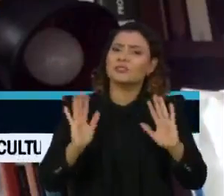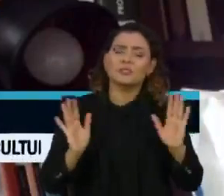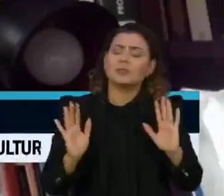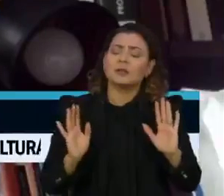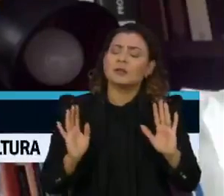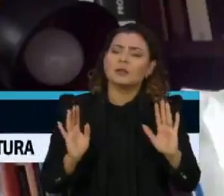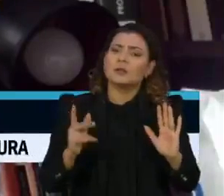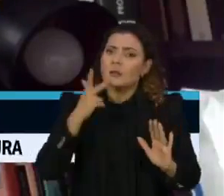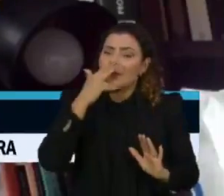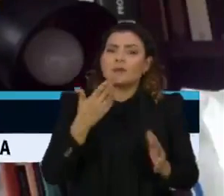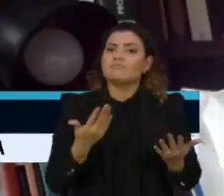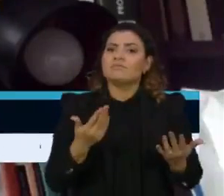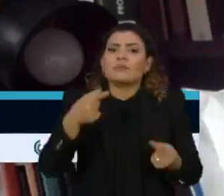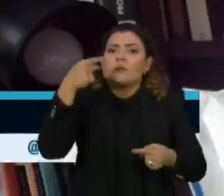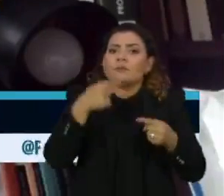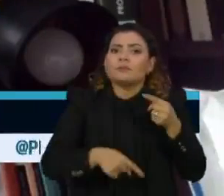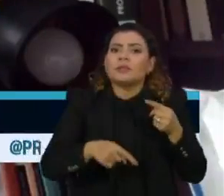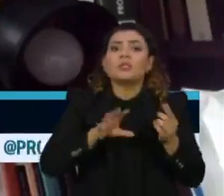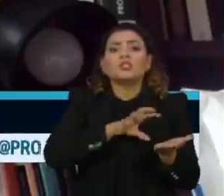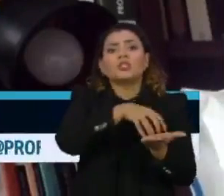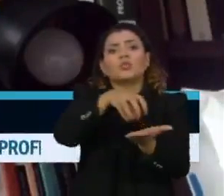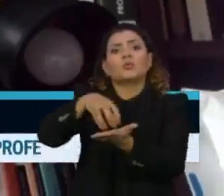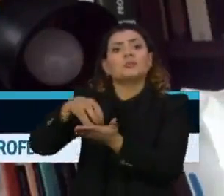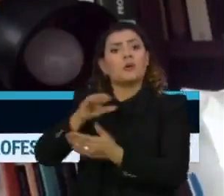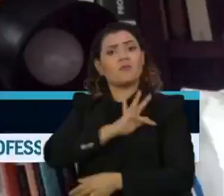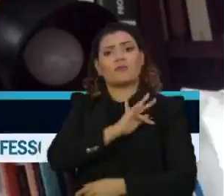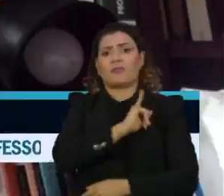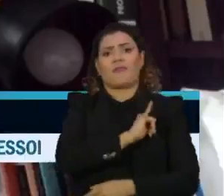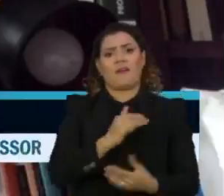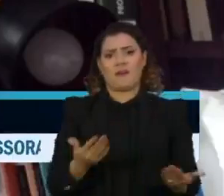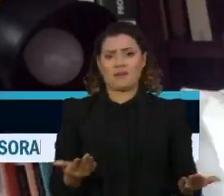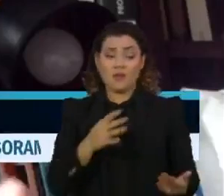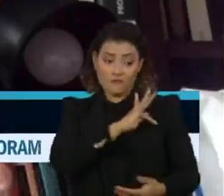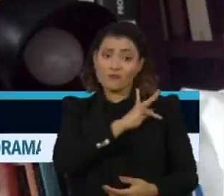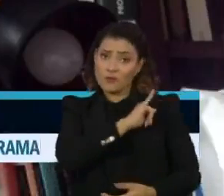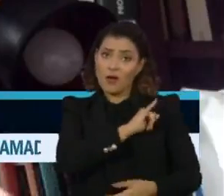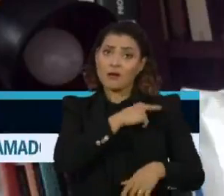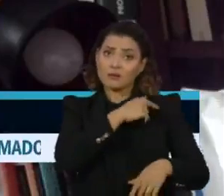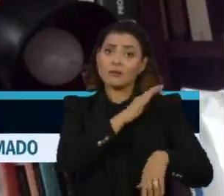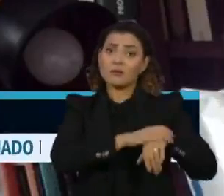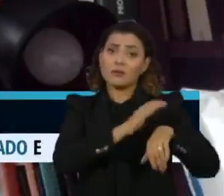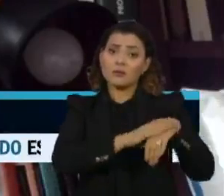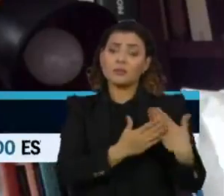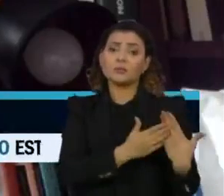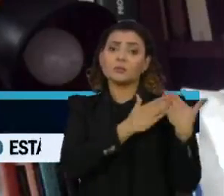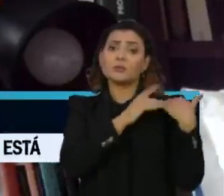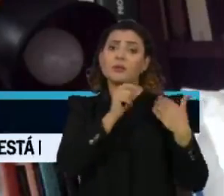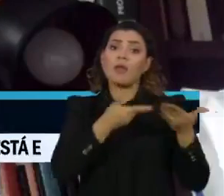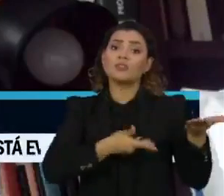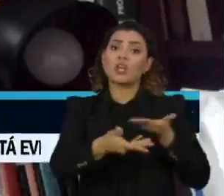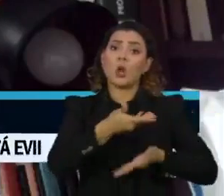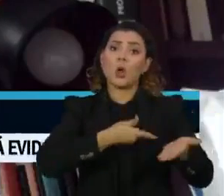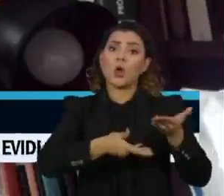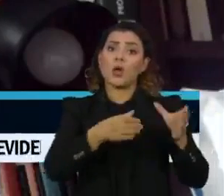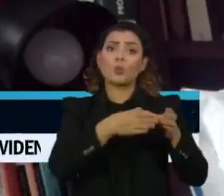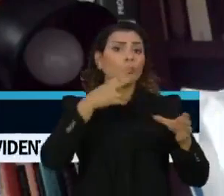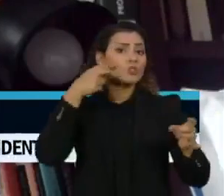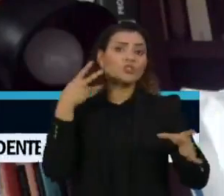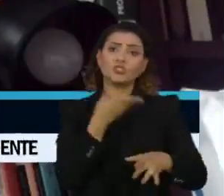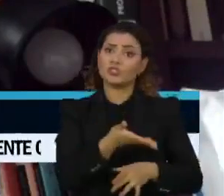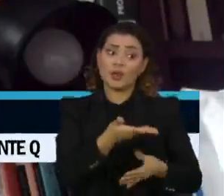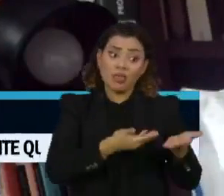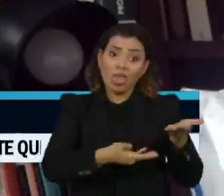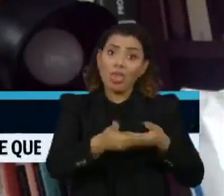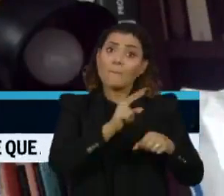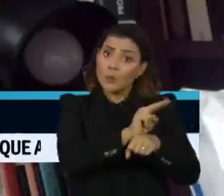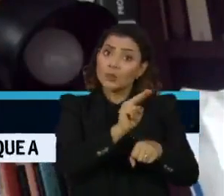algo distante das funções institucionais da FUNAI, que é justamente, no mínimo, dialogar com as comunidades indígenas, para não